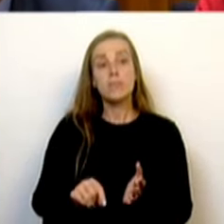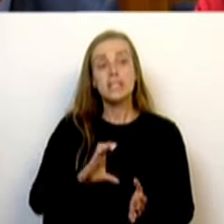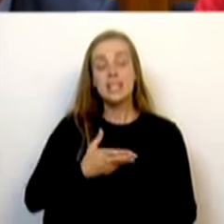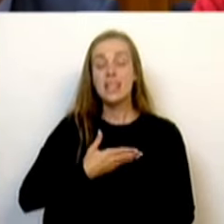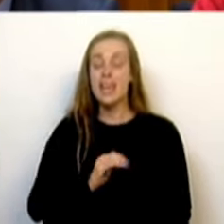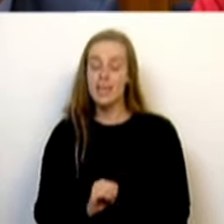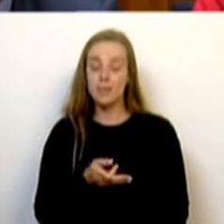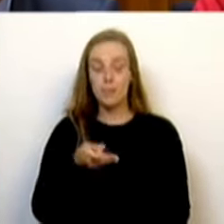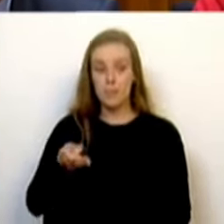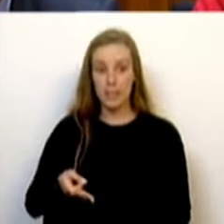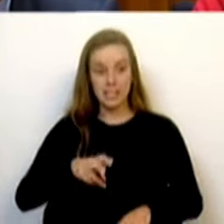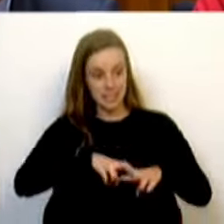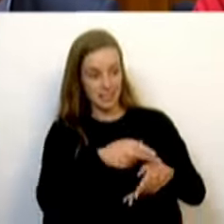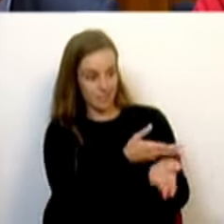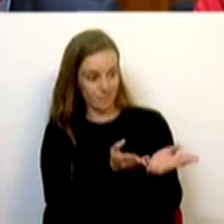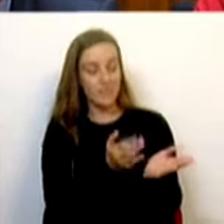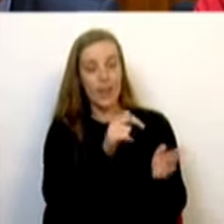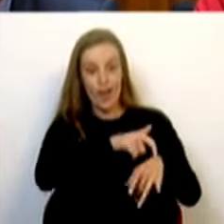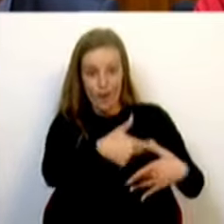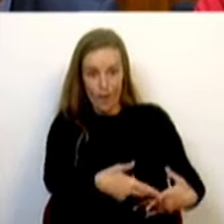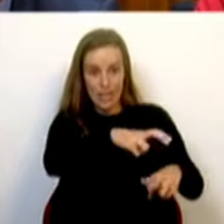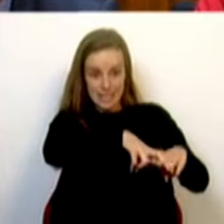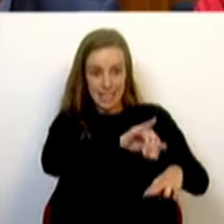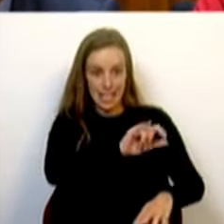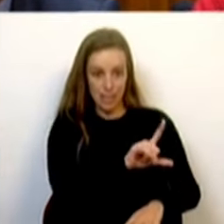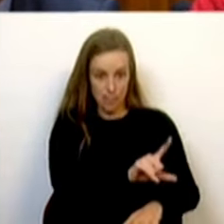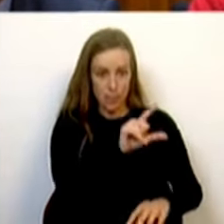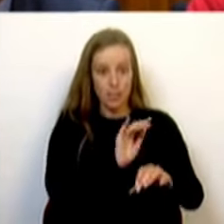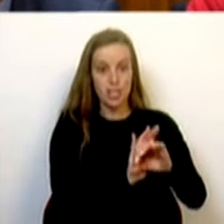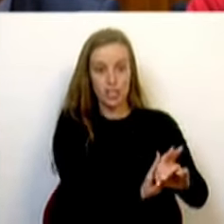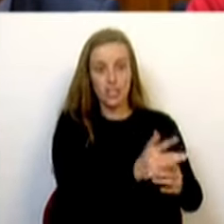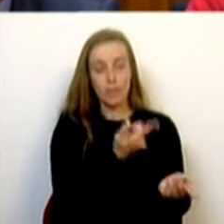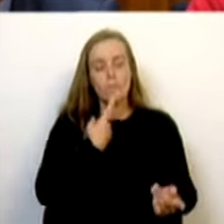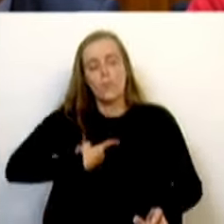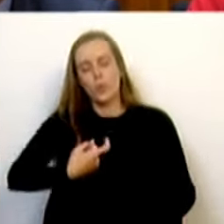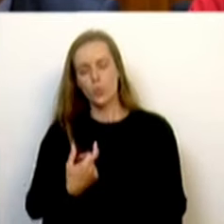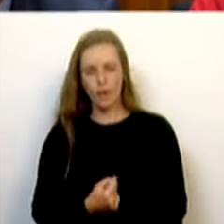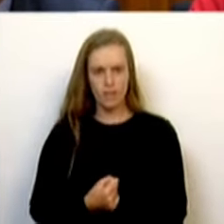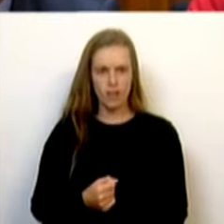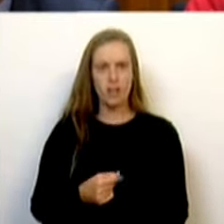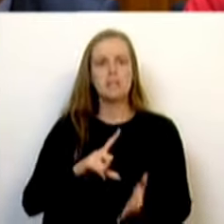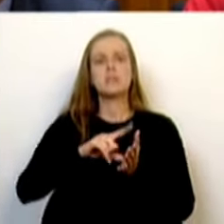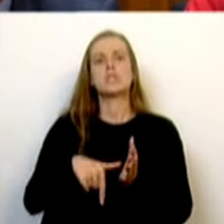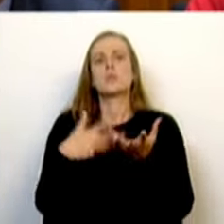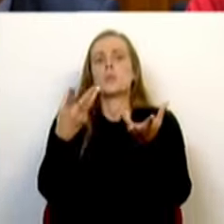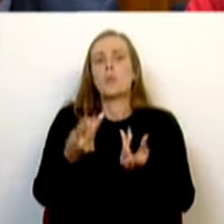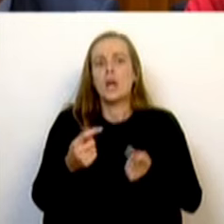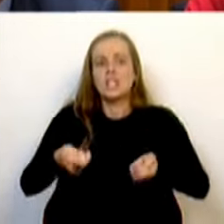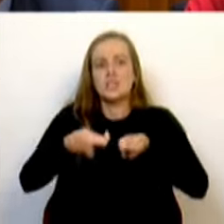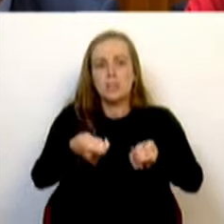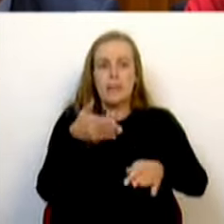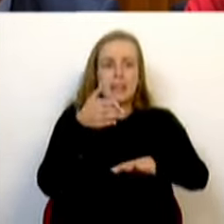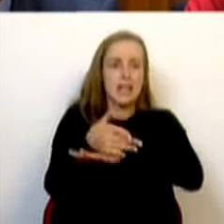se sentava no lugar agora ocupado pela Intensiva Liberal e pelo Chega, nos perguntavam quantos projetos de investimento de direto